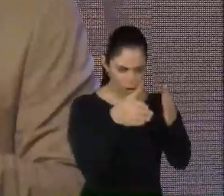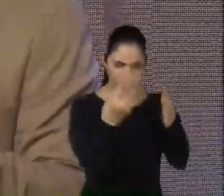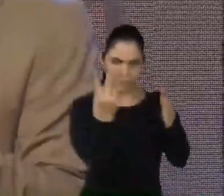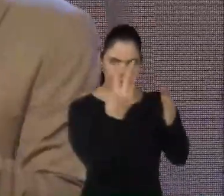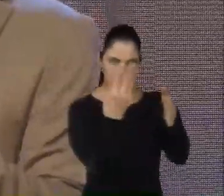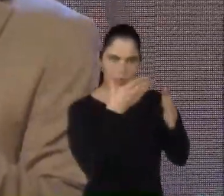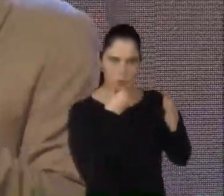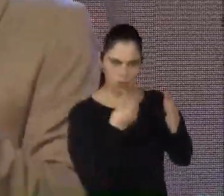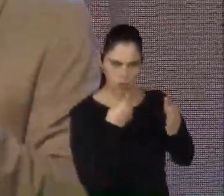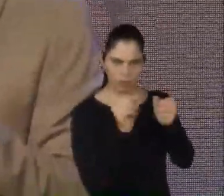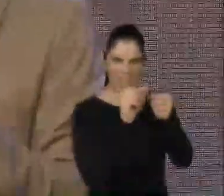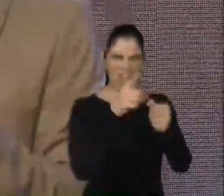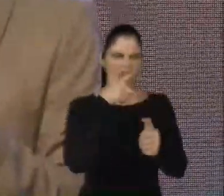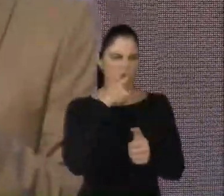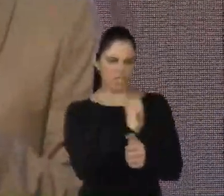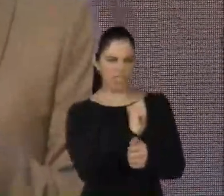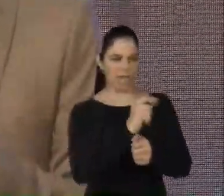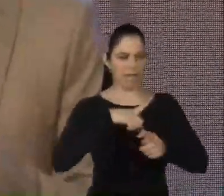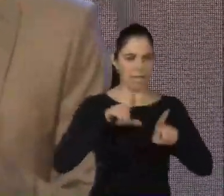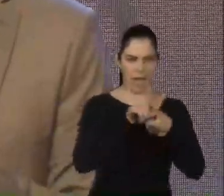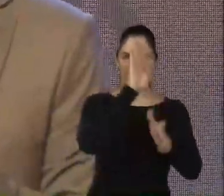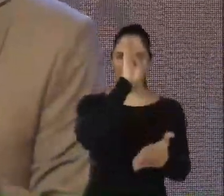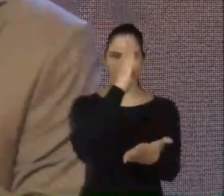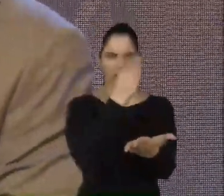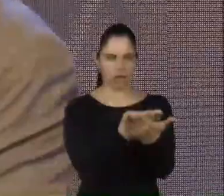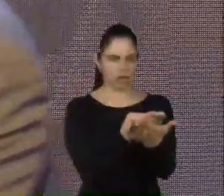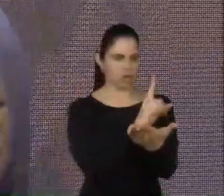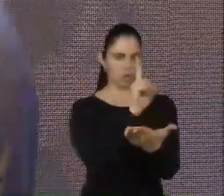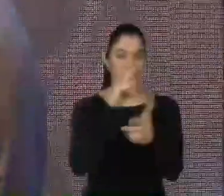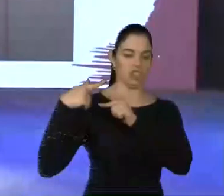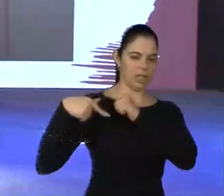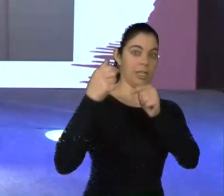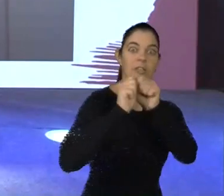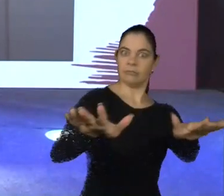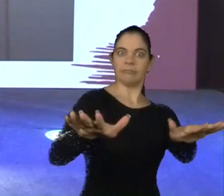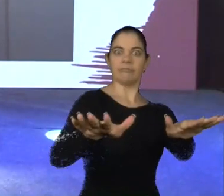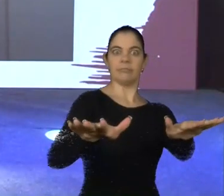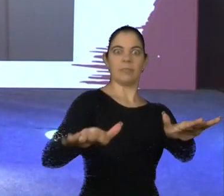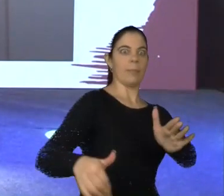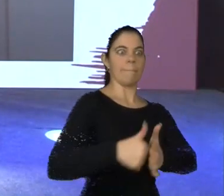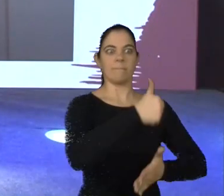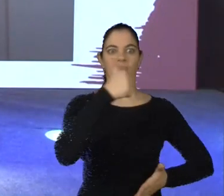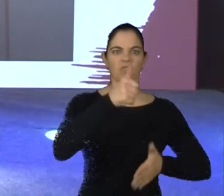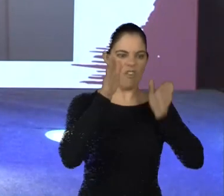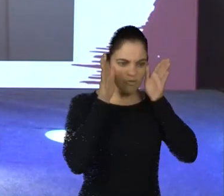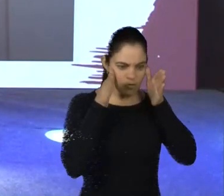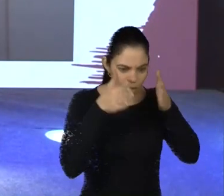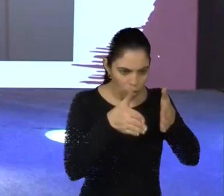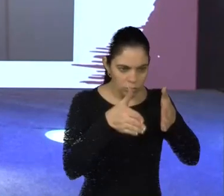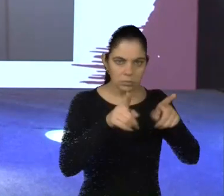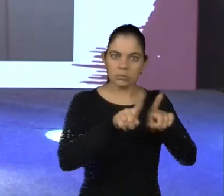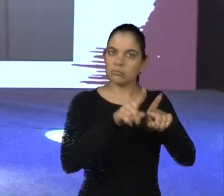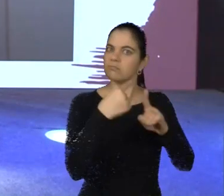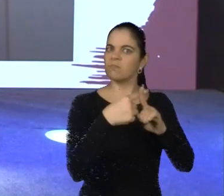importantes e serem adquiridos por todos, que acreditam que genética não é destino. O primeiro passo é a aquisição de foco e desenvolvimento de